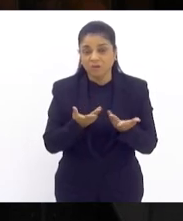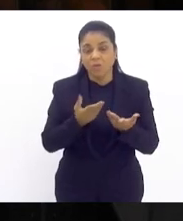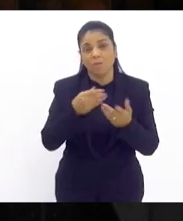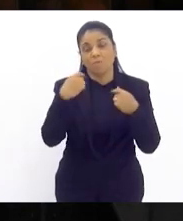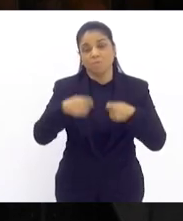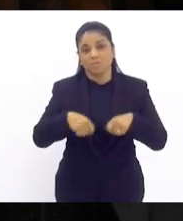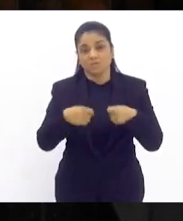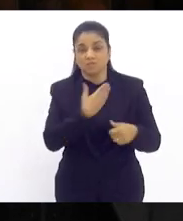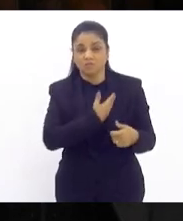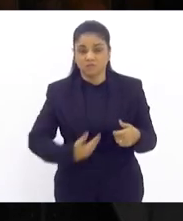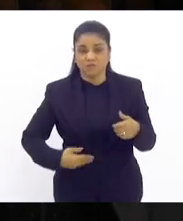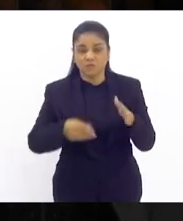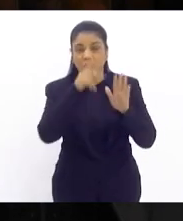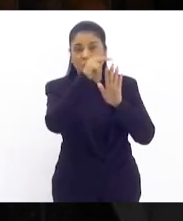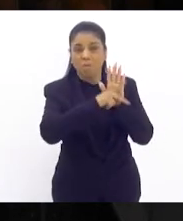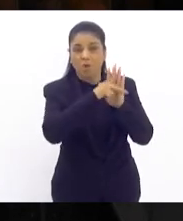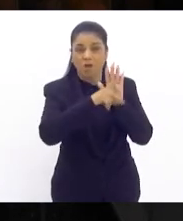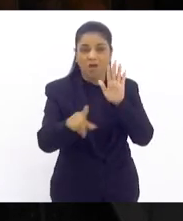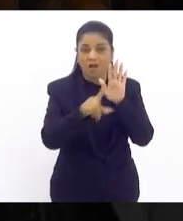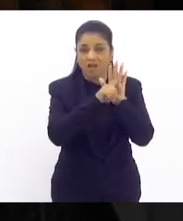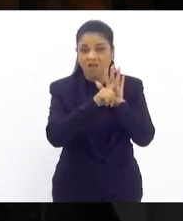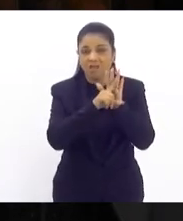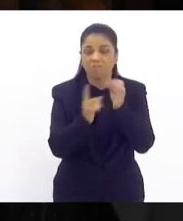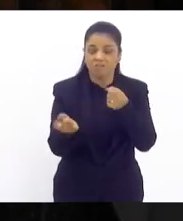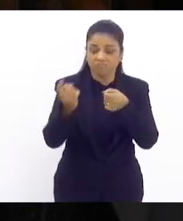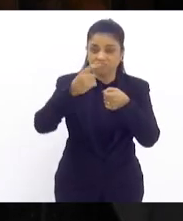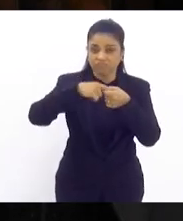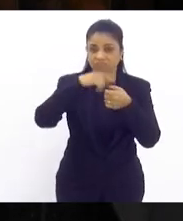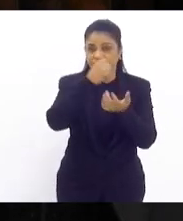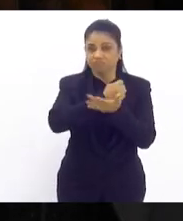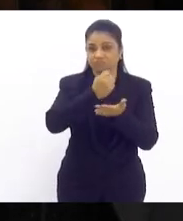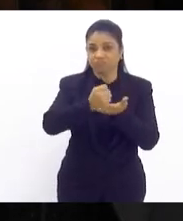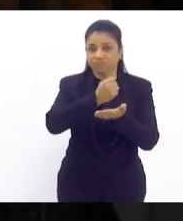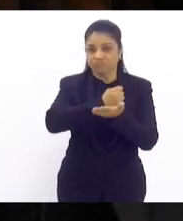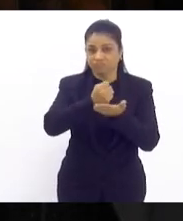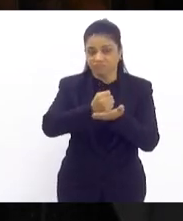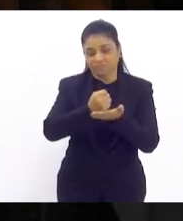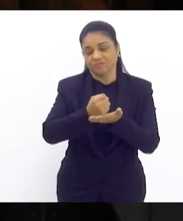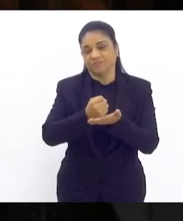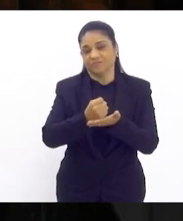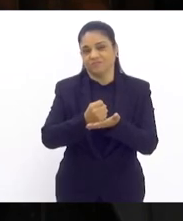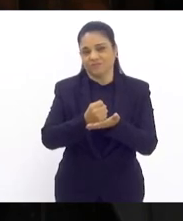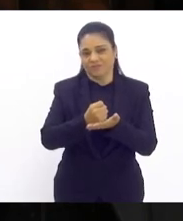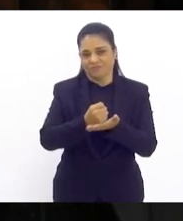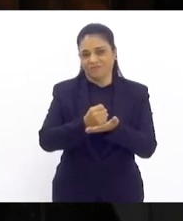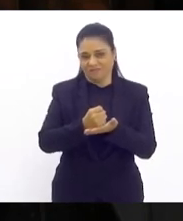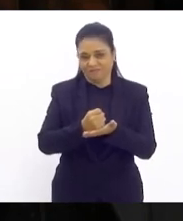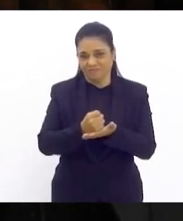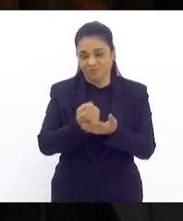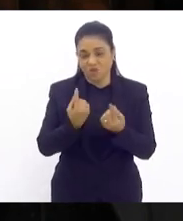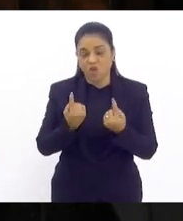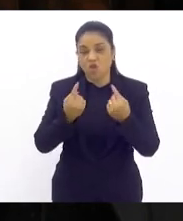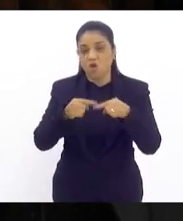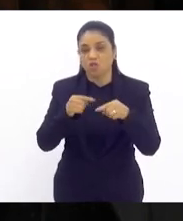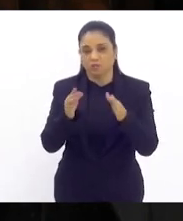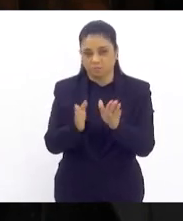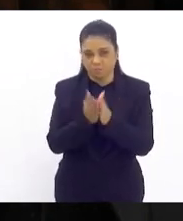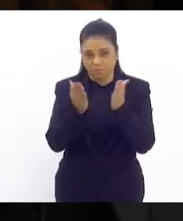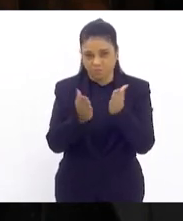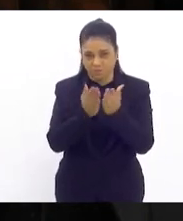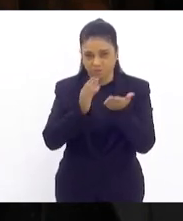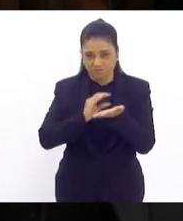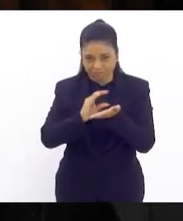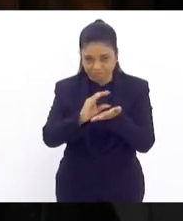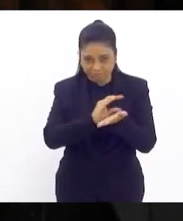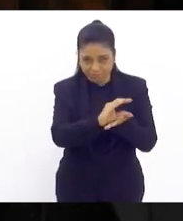lei para renovar o fundo estadual de combate à pobreza. E deixei por último senhora presidente